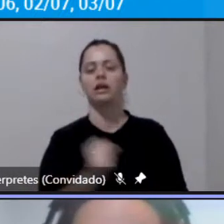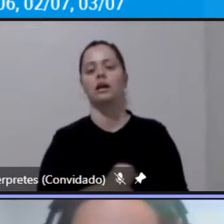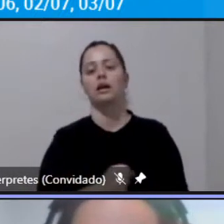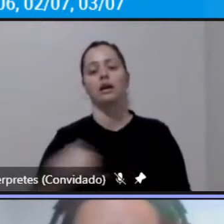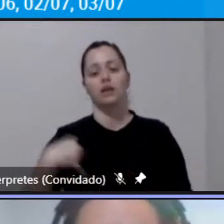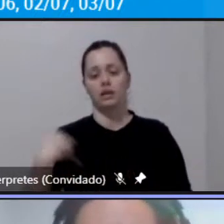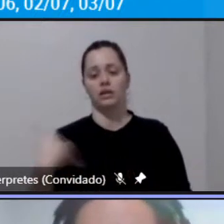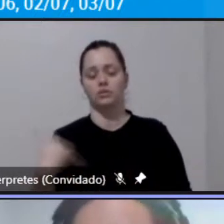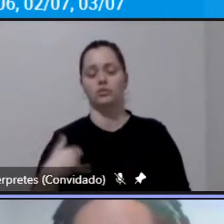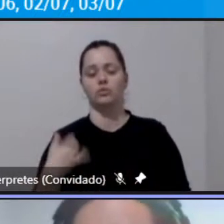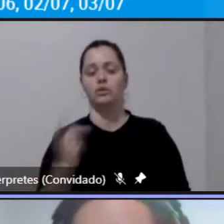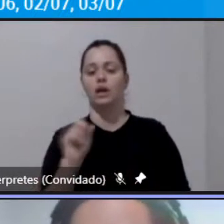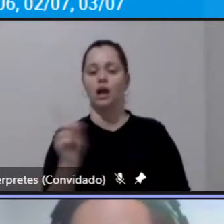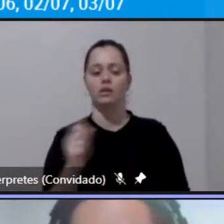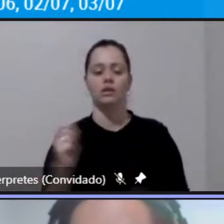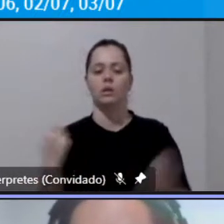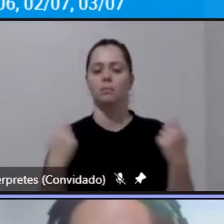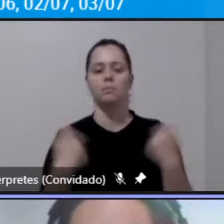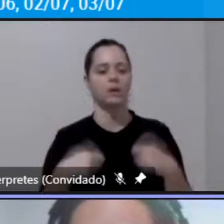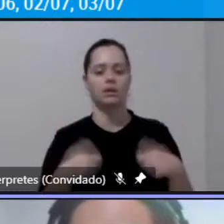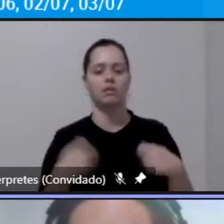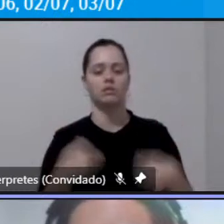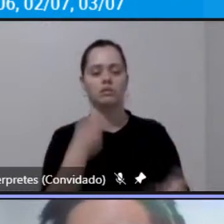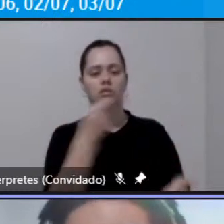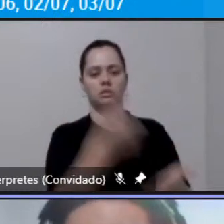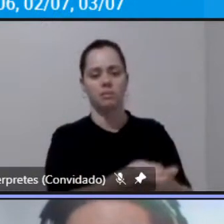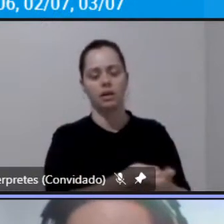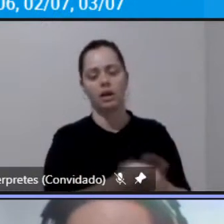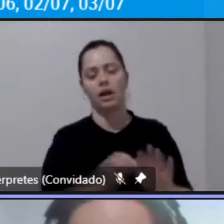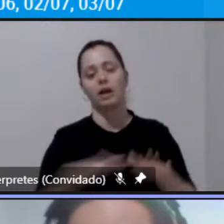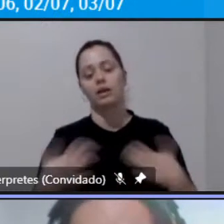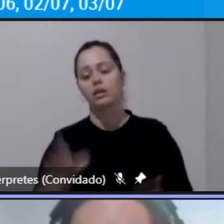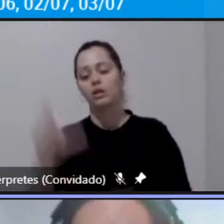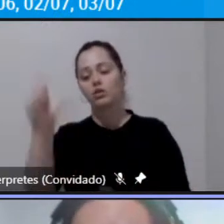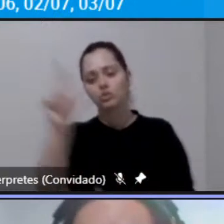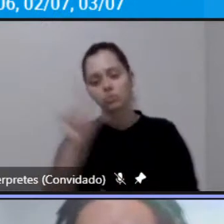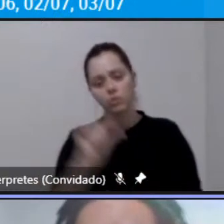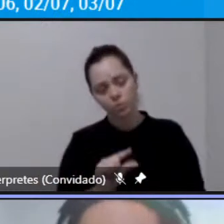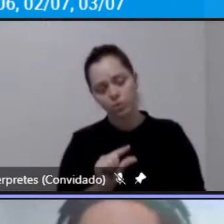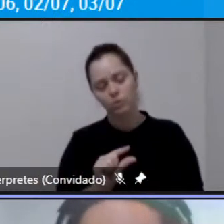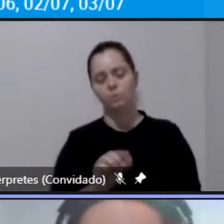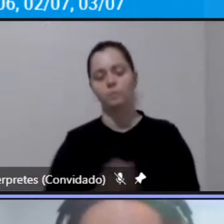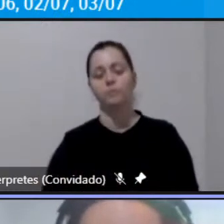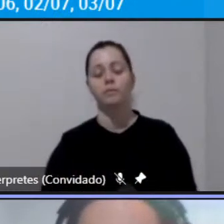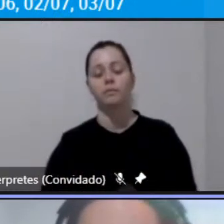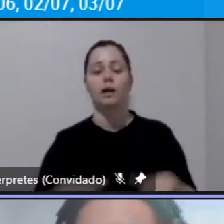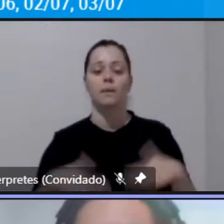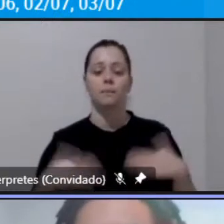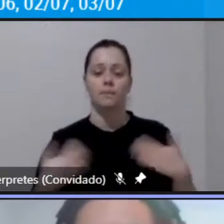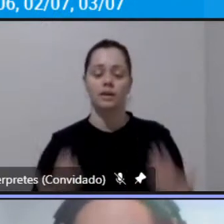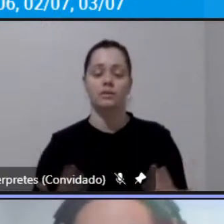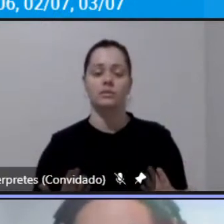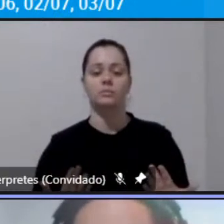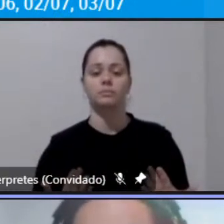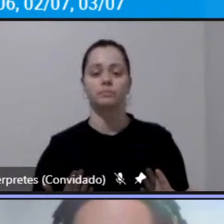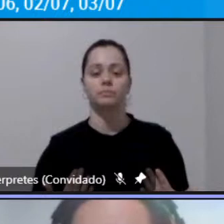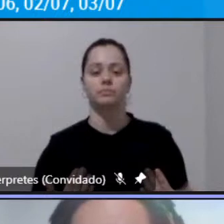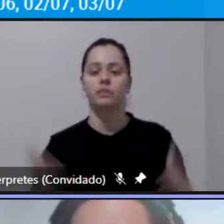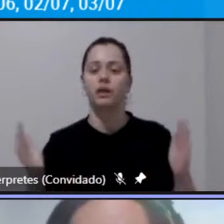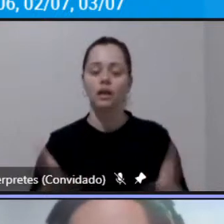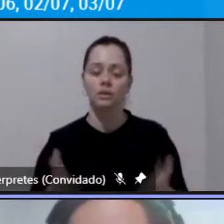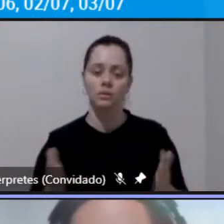2017 essa diminuição da demanda de pagantes porém agora